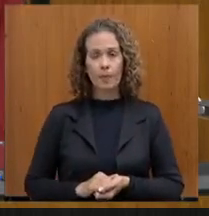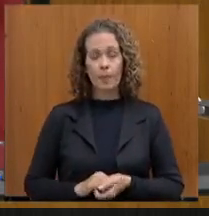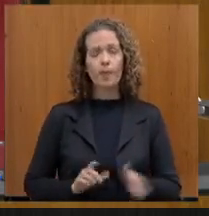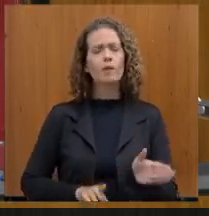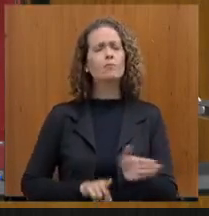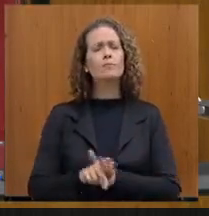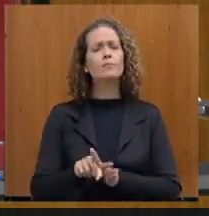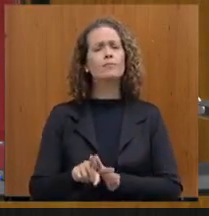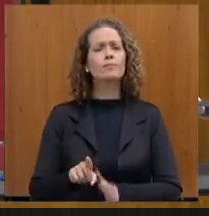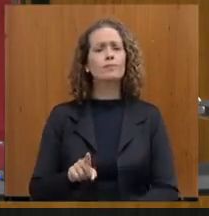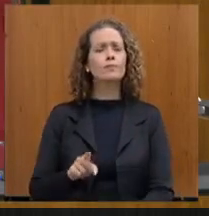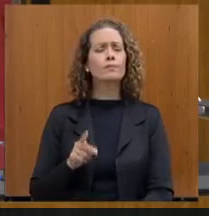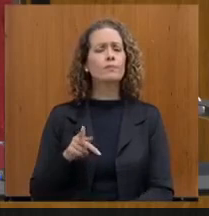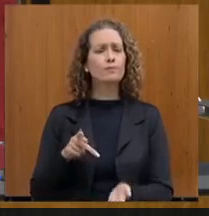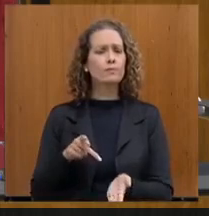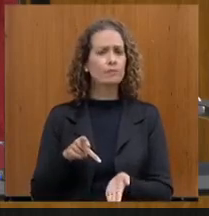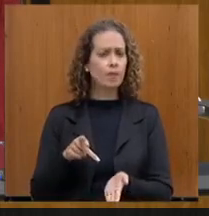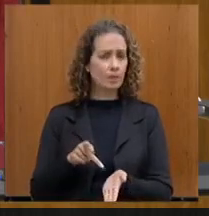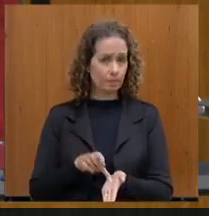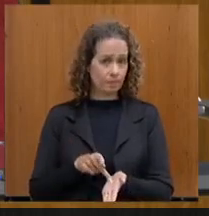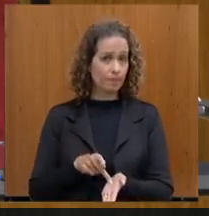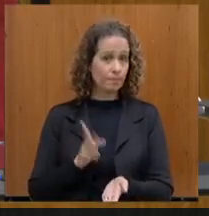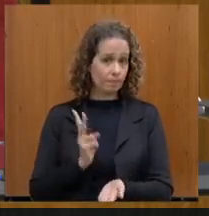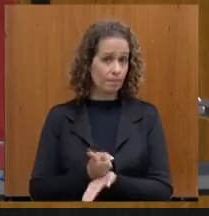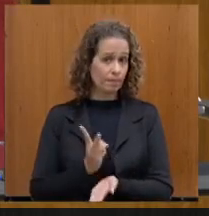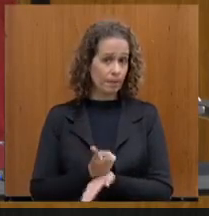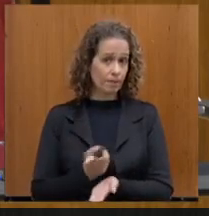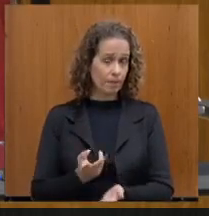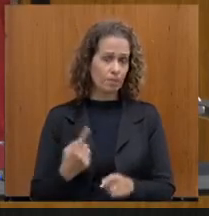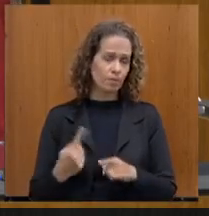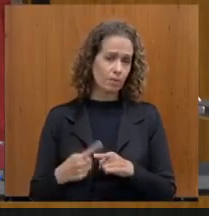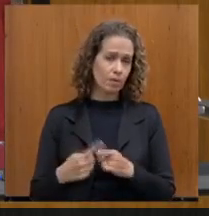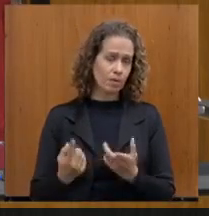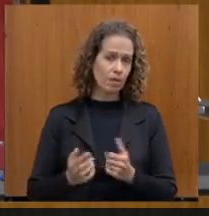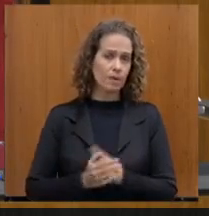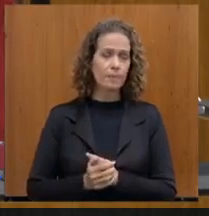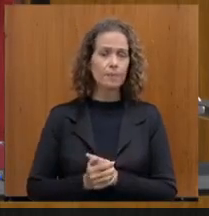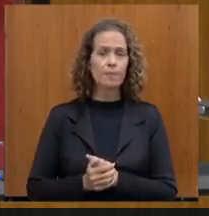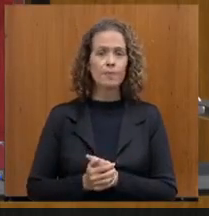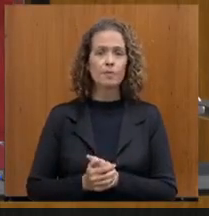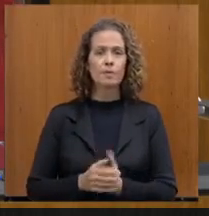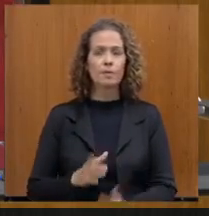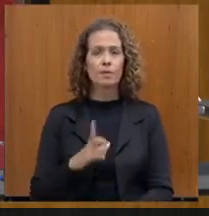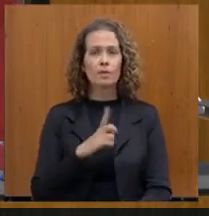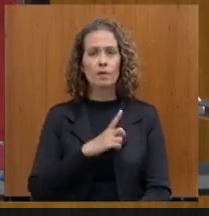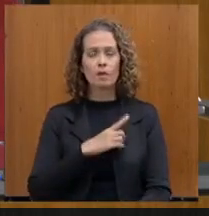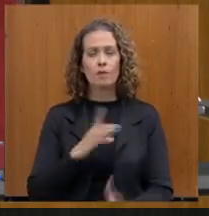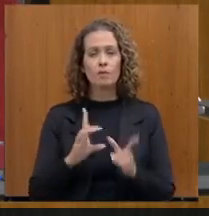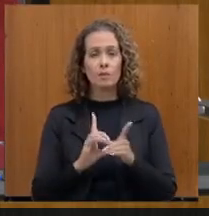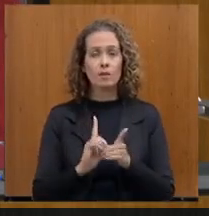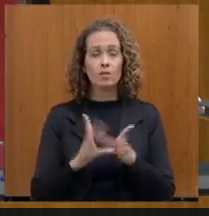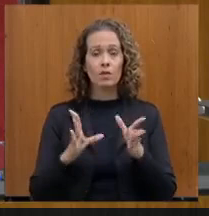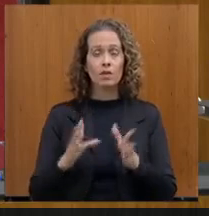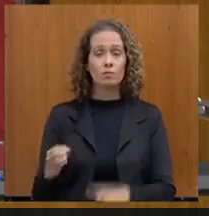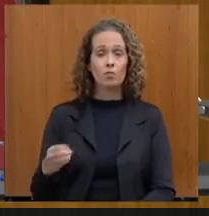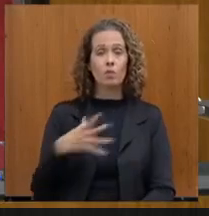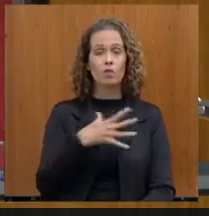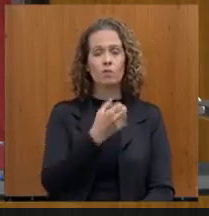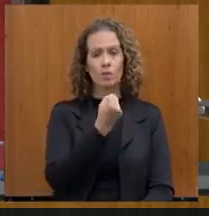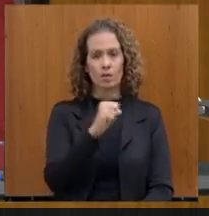pergunta, ela é a mesma, secretário. Porque quando a gente passou pela redemocratização do país, em 88,